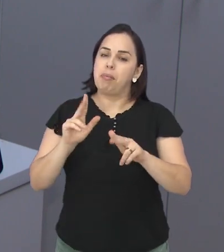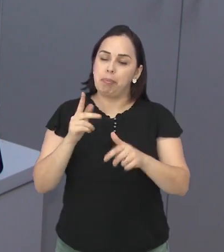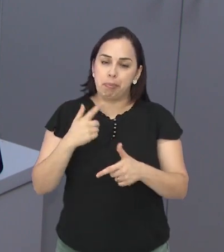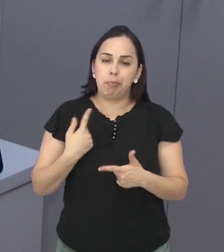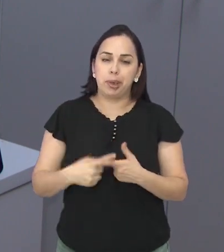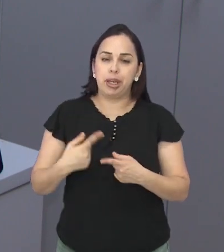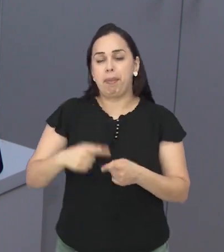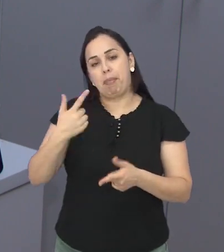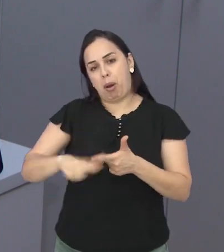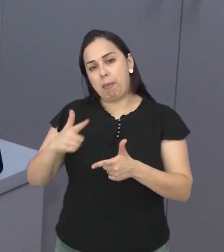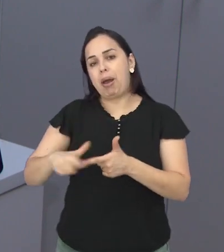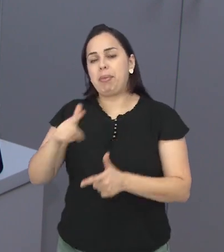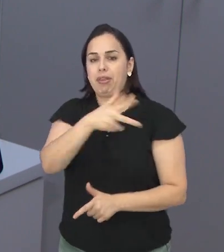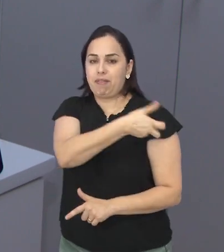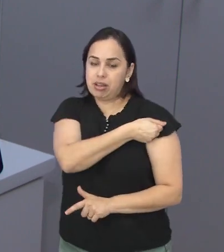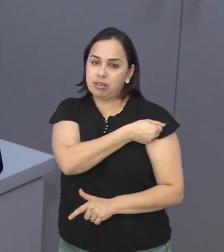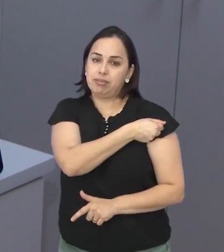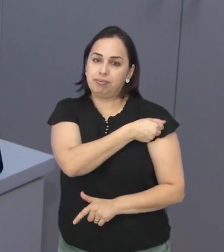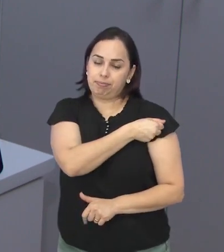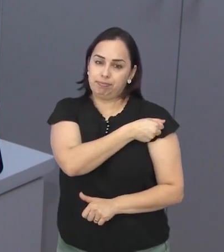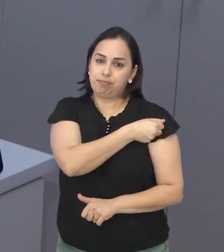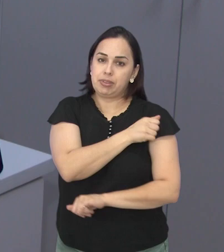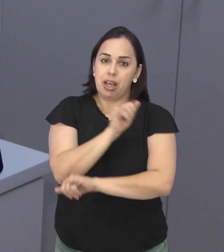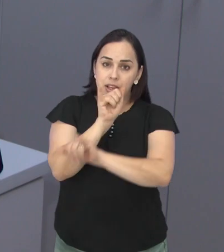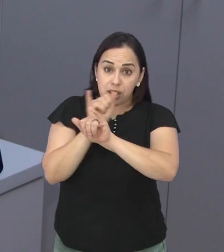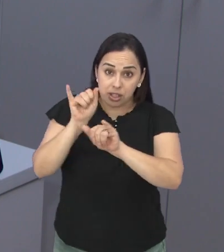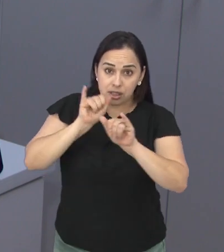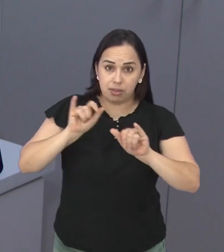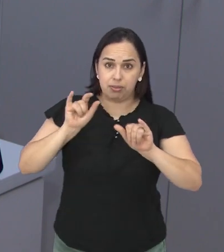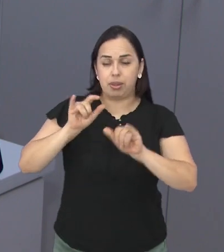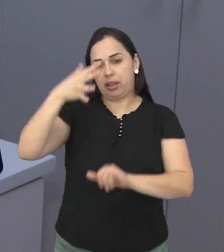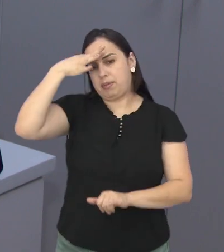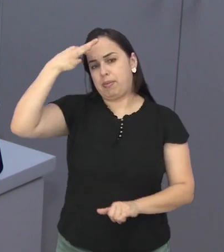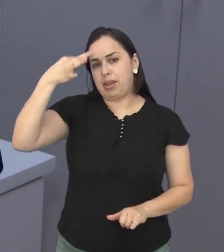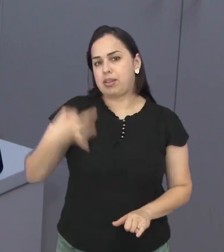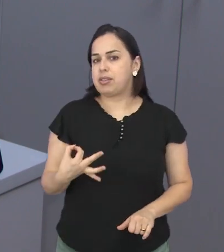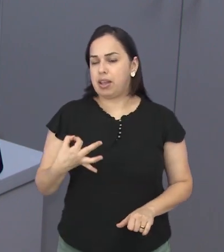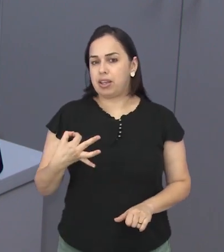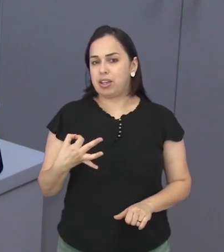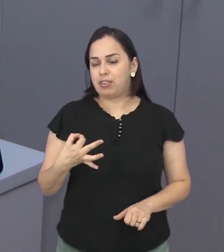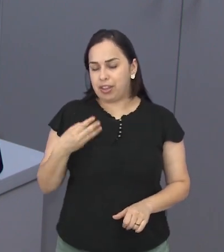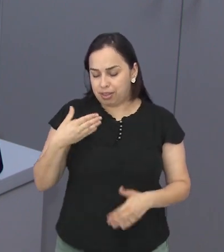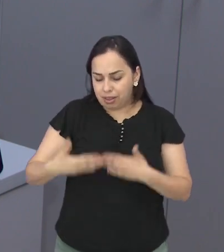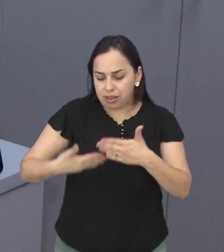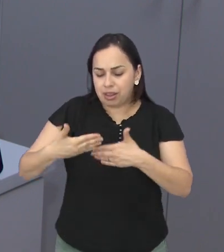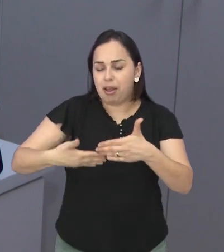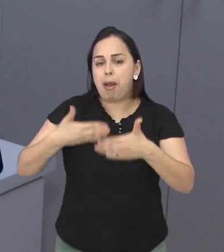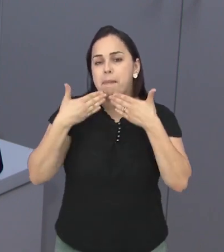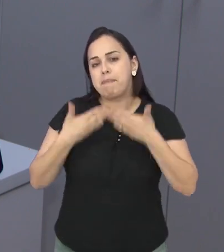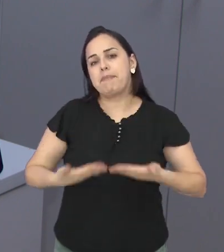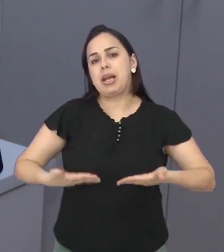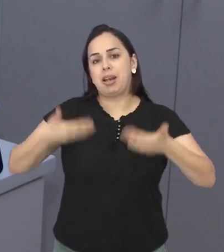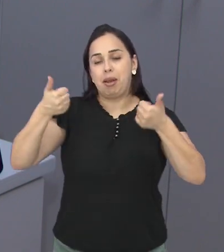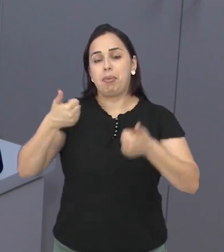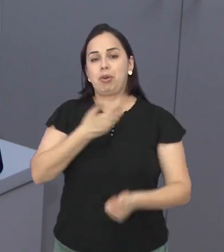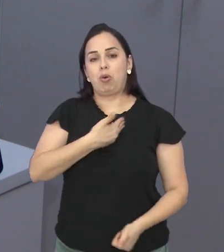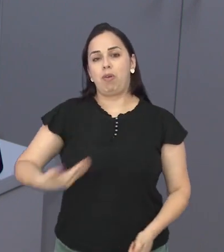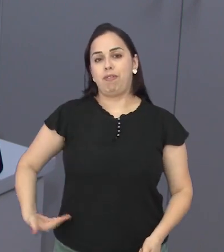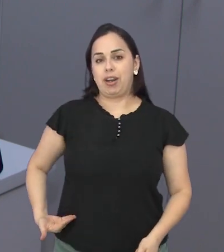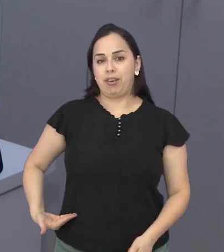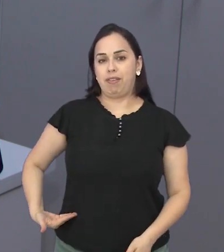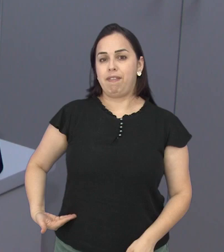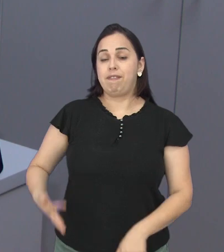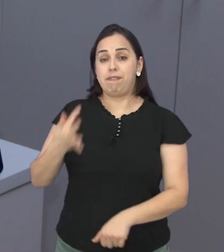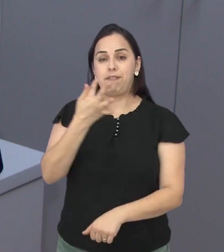vacinas Então quero dizer para você que eu tenho certeza que nós vamos melhorar esses índices porque o governo